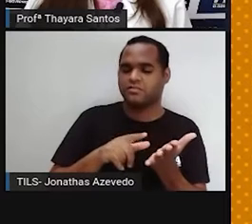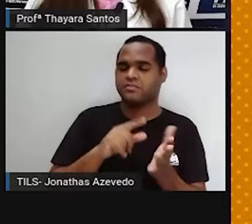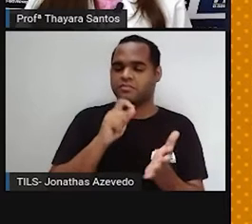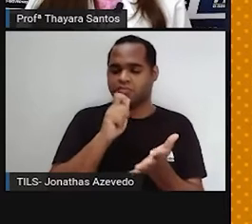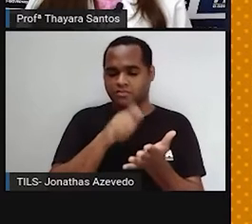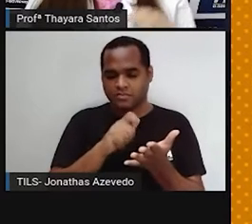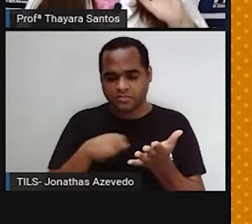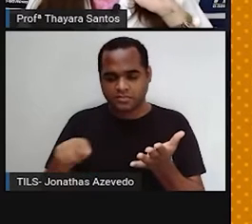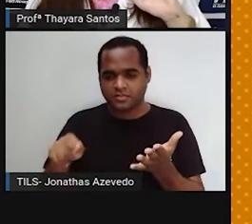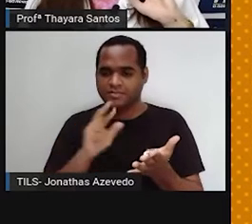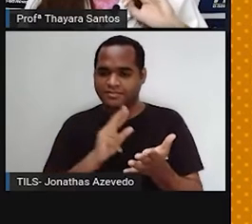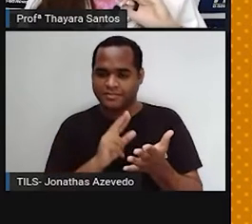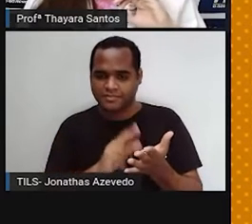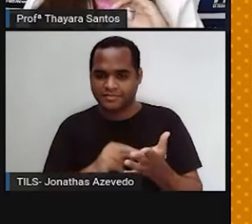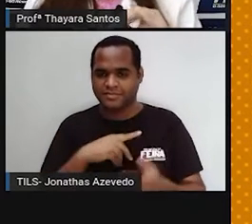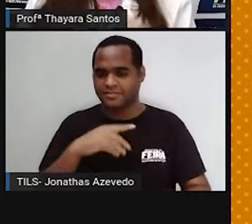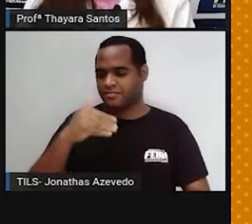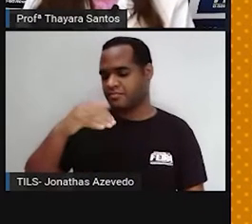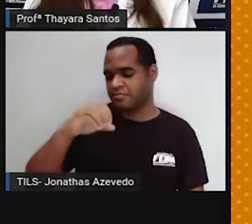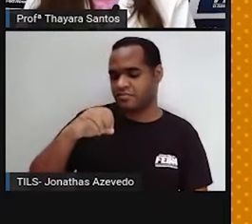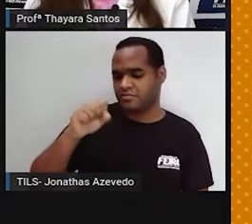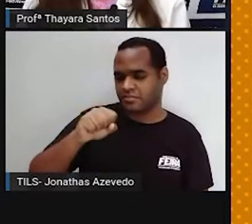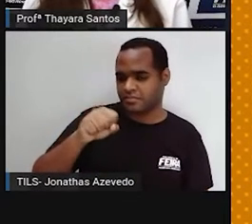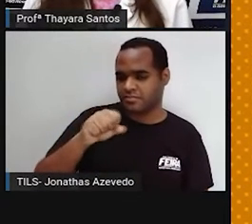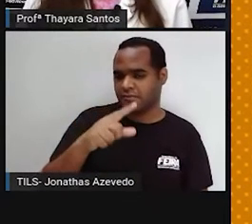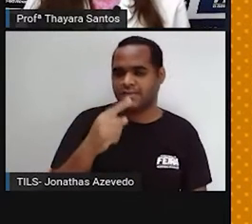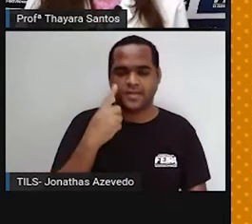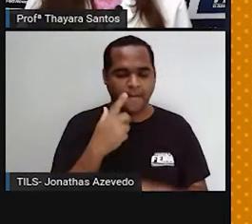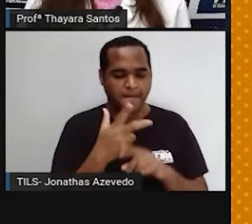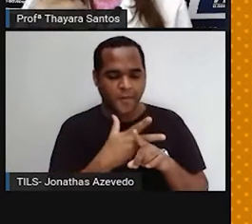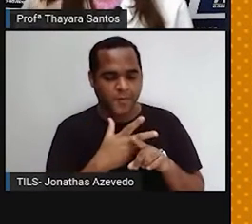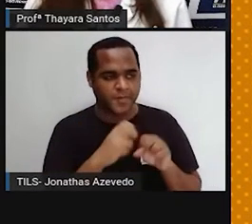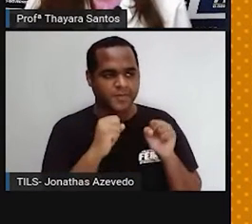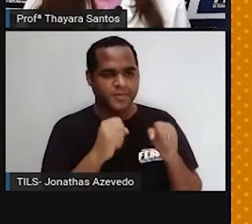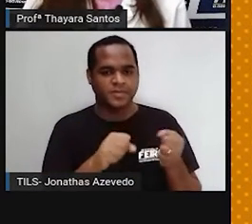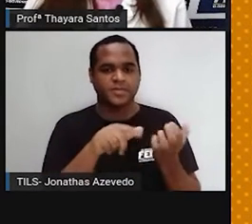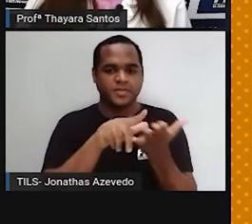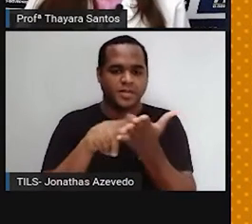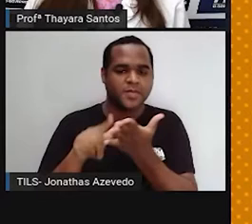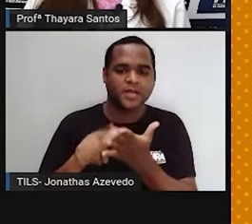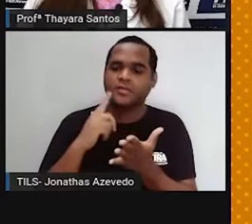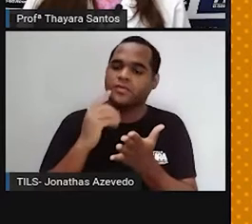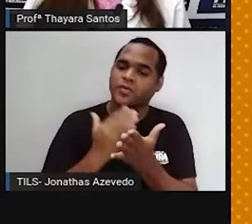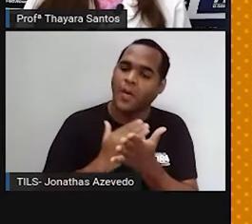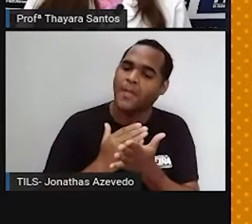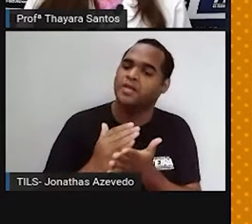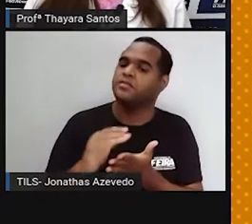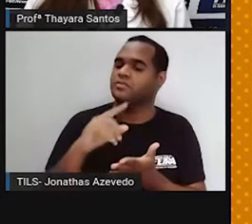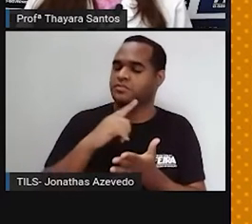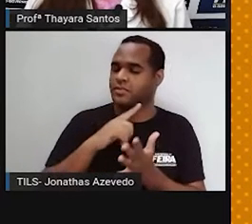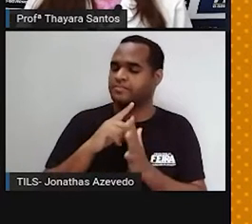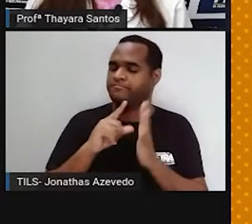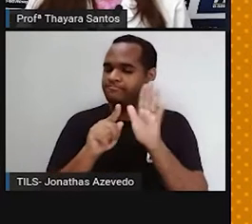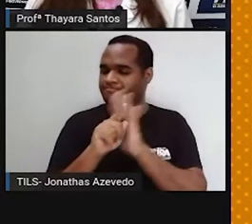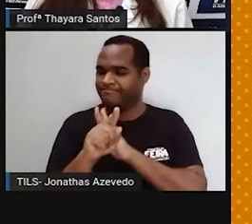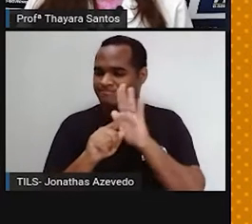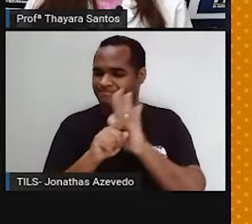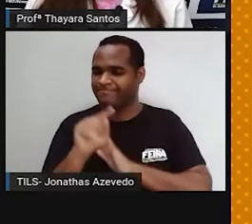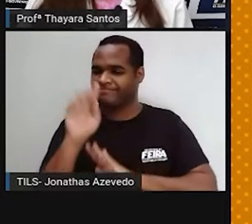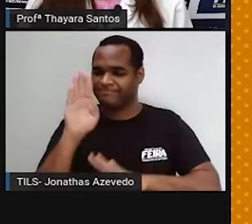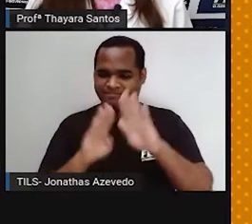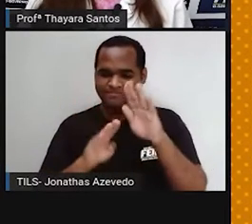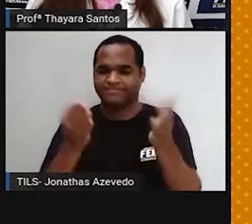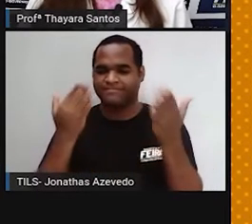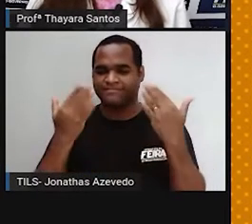respostas, tá? Dez segundinhos aí para vocês procurarem um papel e a gente começar o nosso Fast Quiz aqui do outro lado. Então, bora lá,